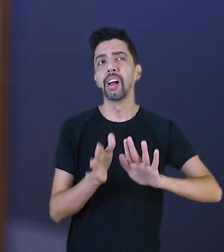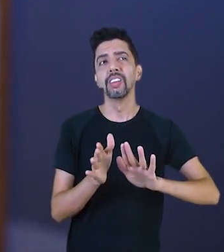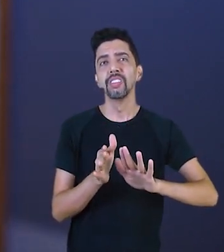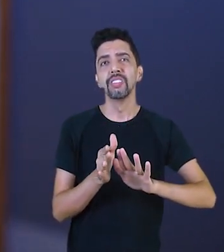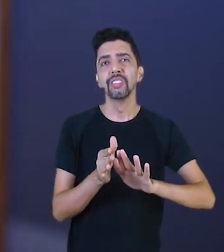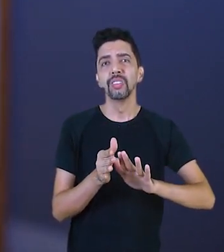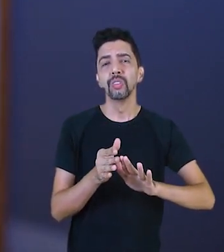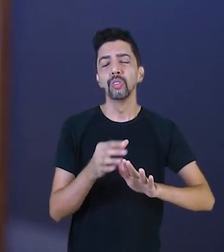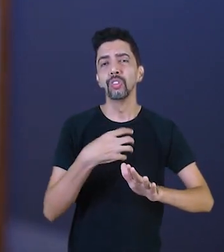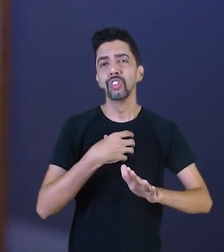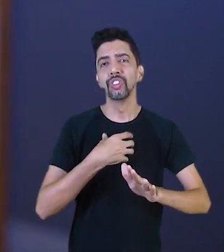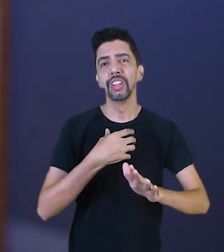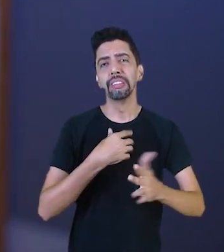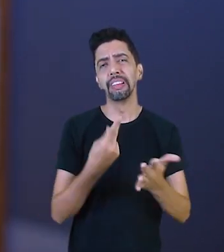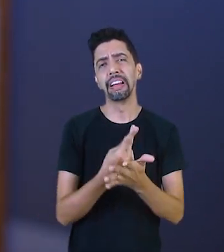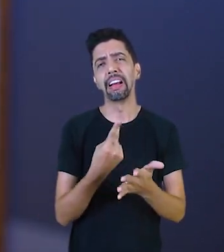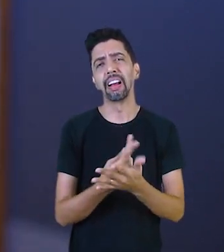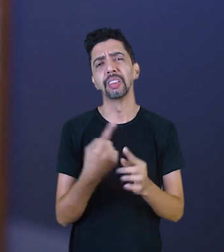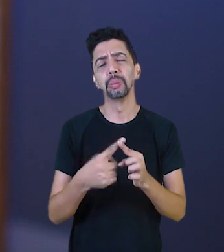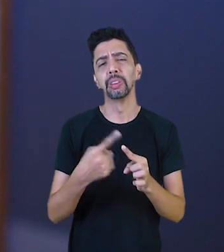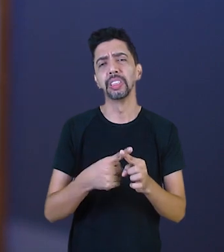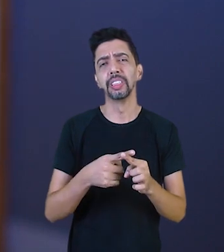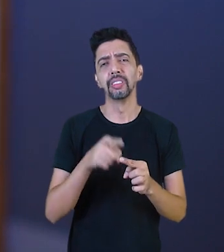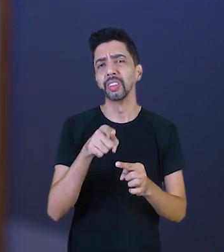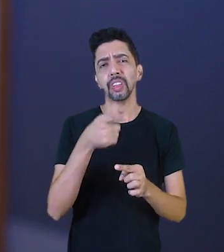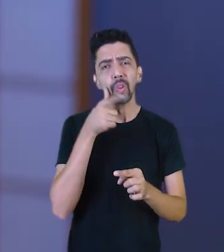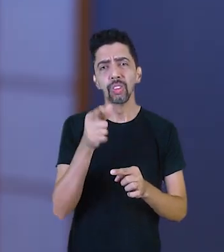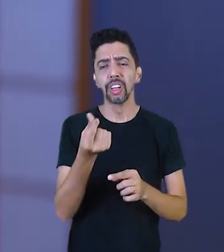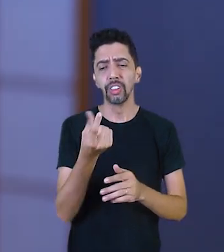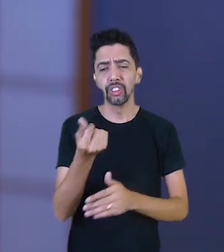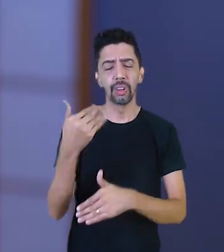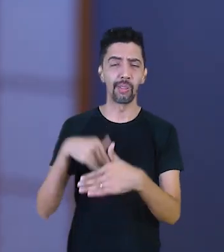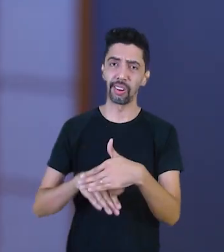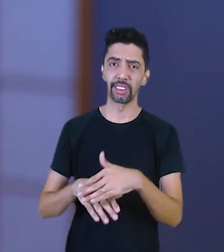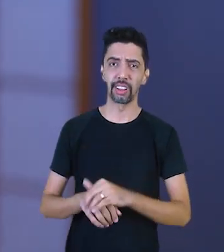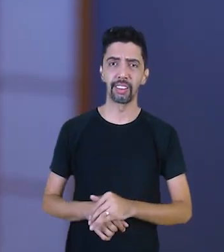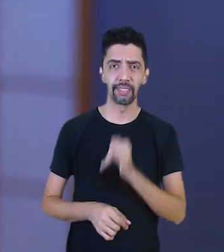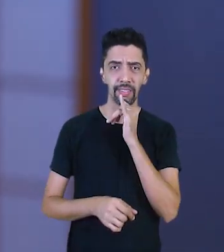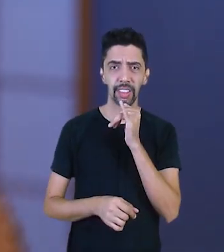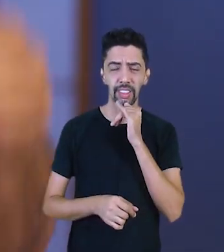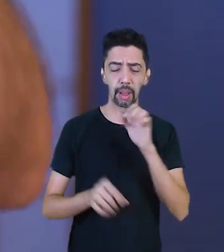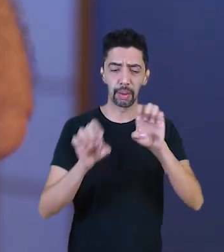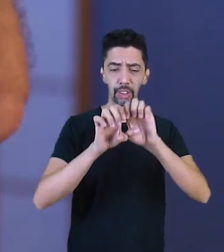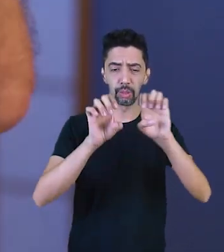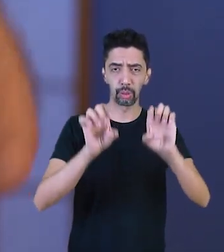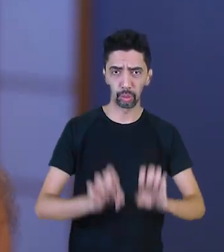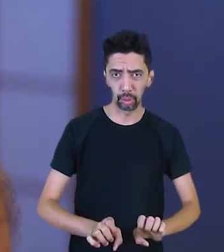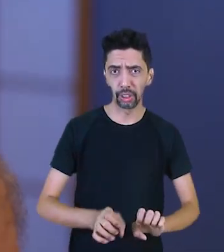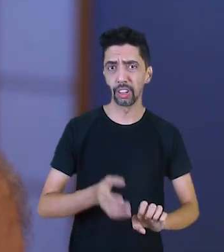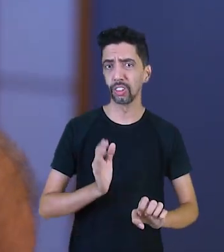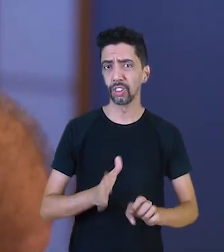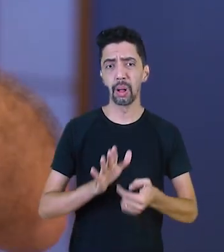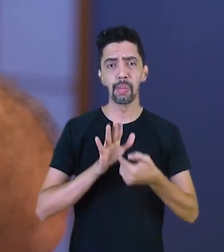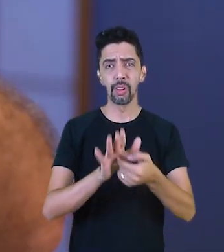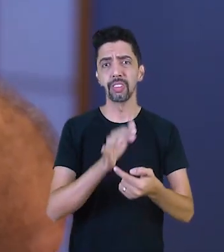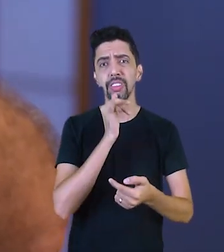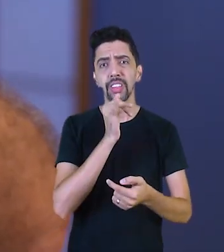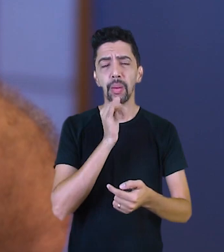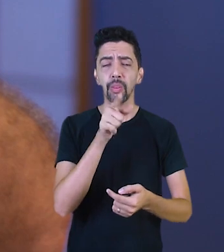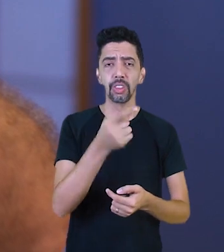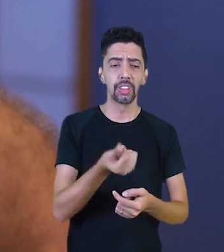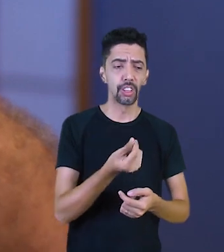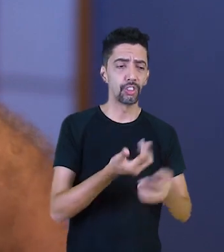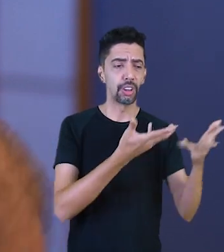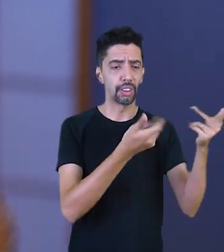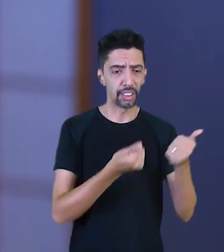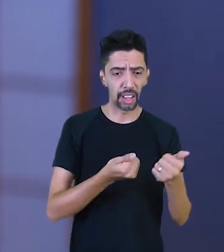para não ter reserva nenhuma, para não guardar dinheiro nenhum. A própria estrutura dele já mostra. Ganha, gasta tudo. Se sobrar,